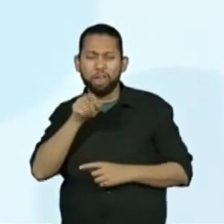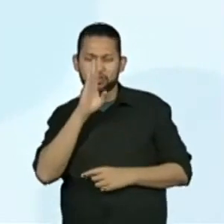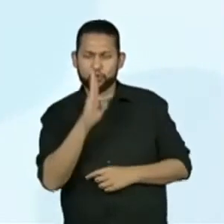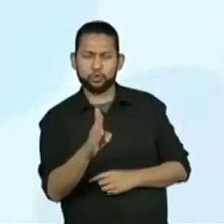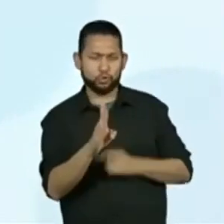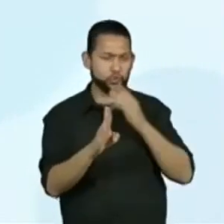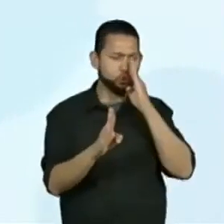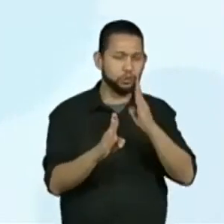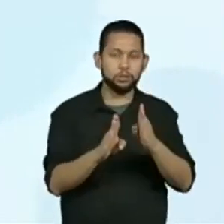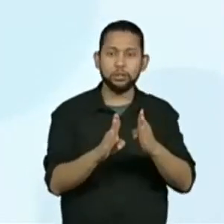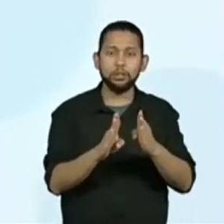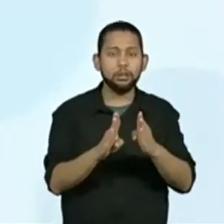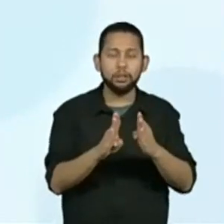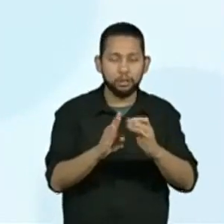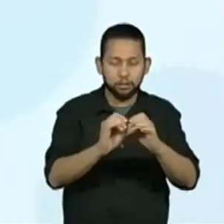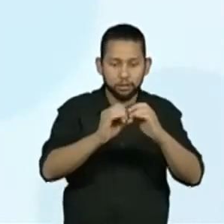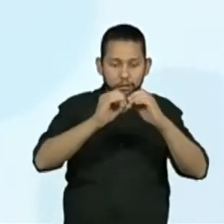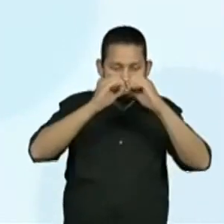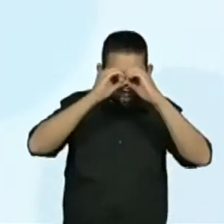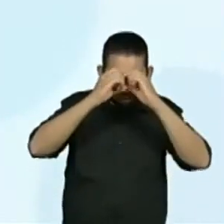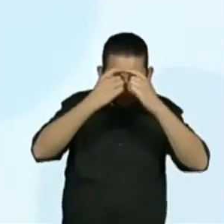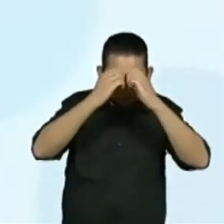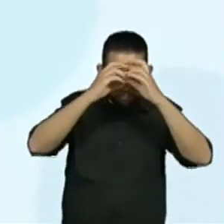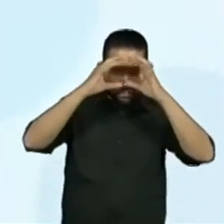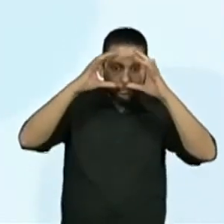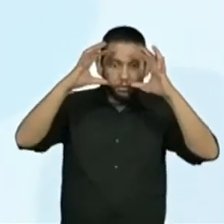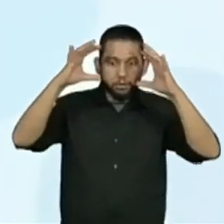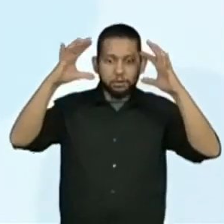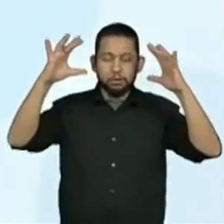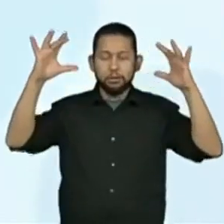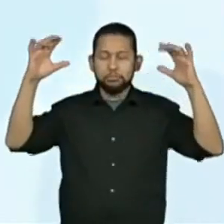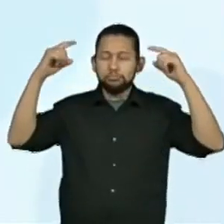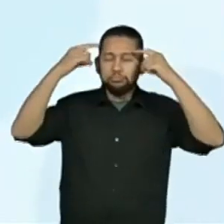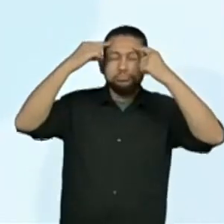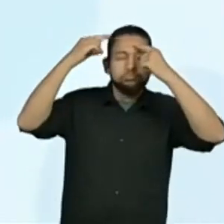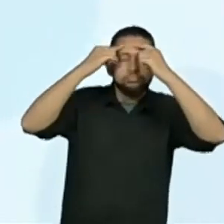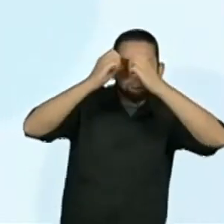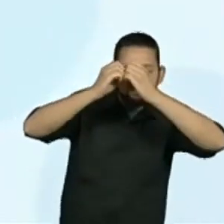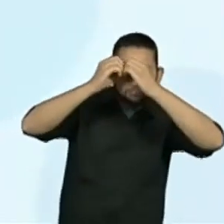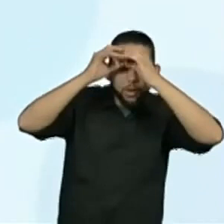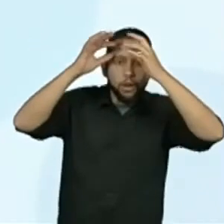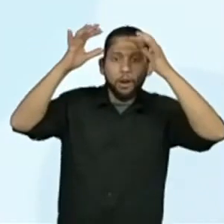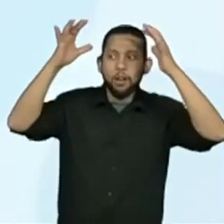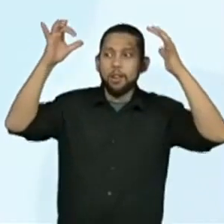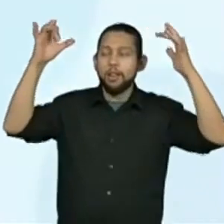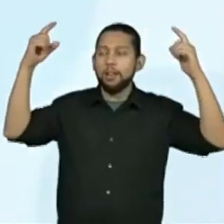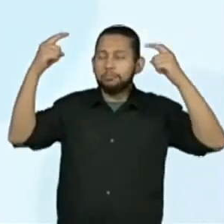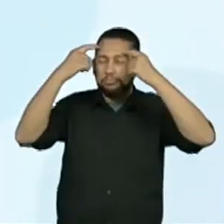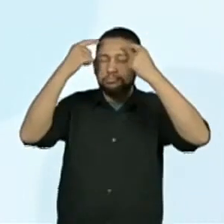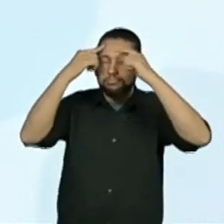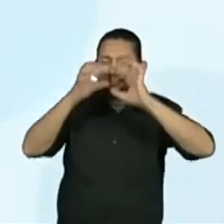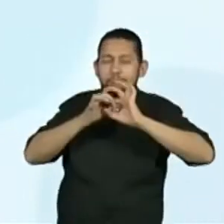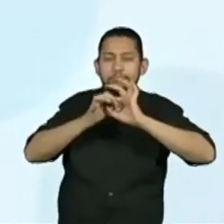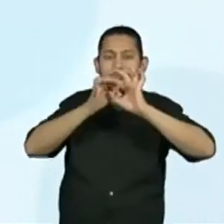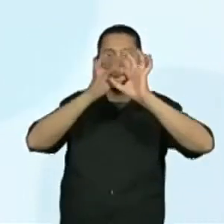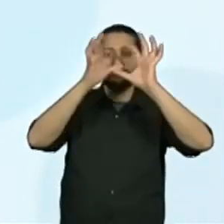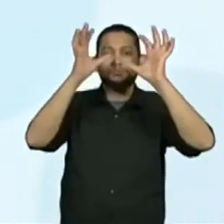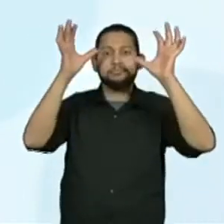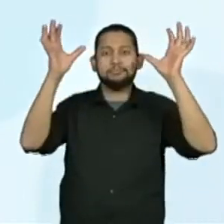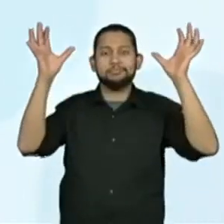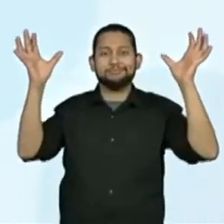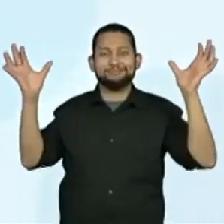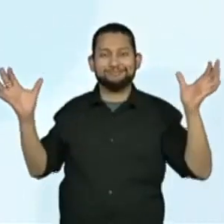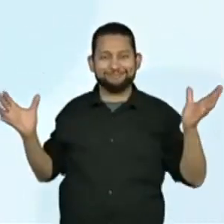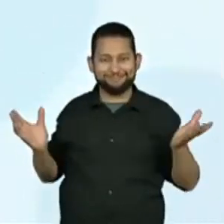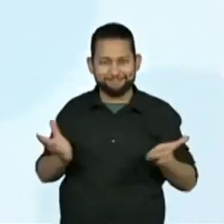Permitem o máximo da imaginação e da criatividade. Quais as